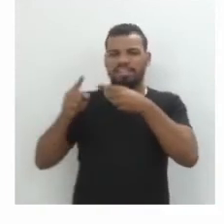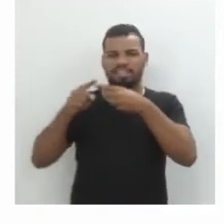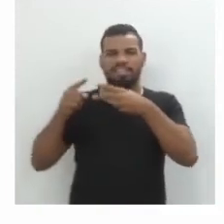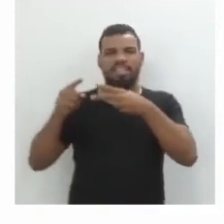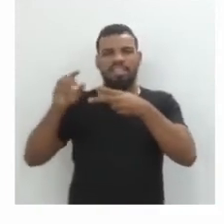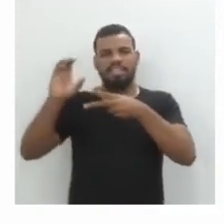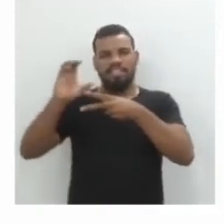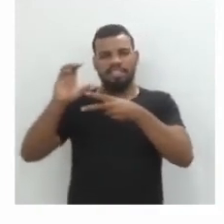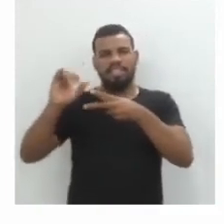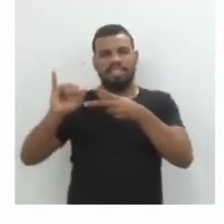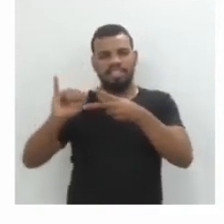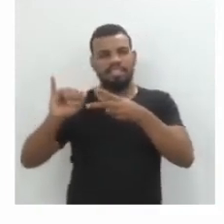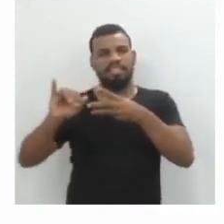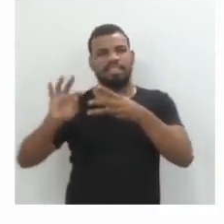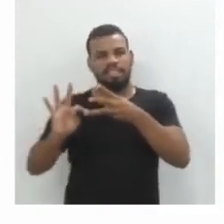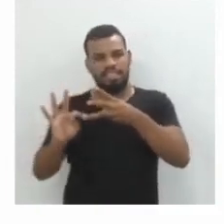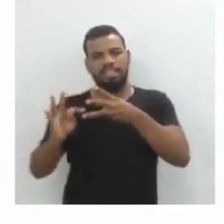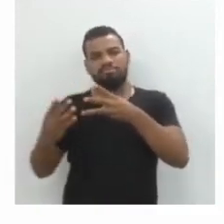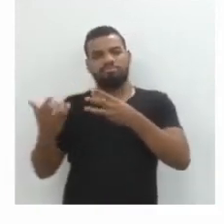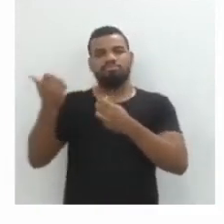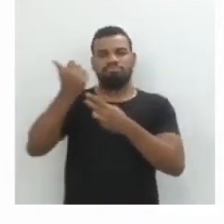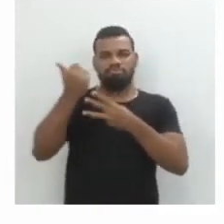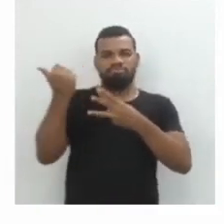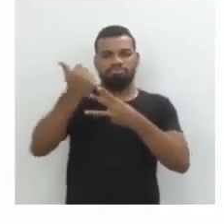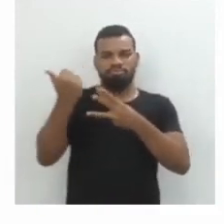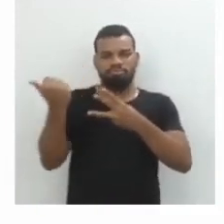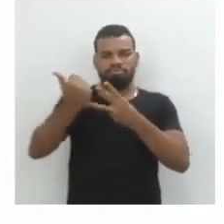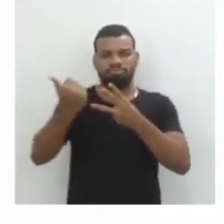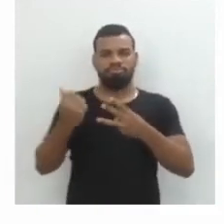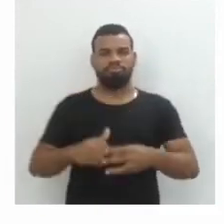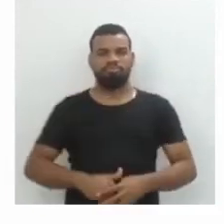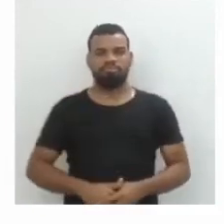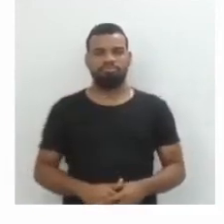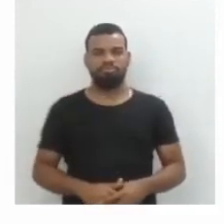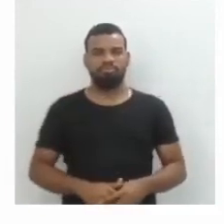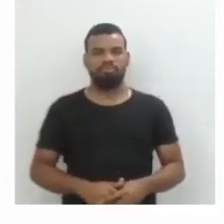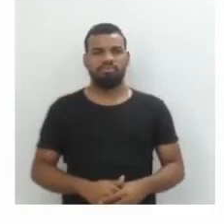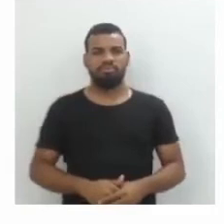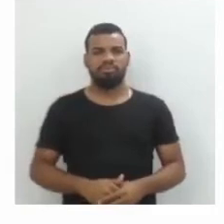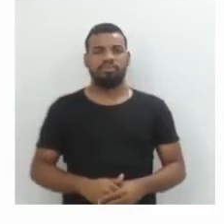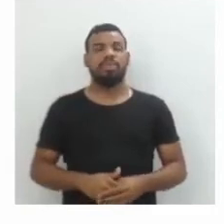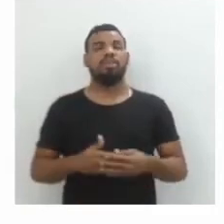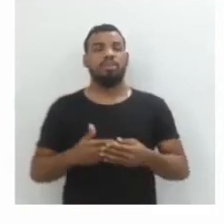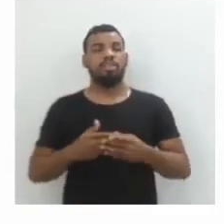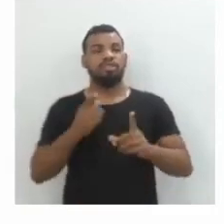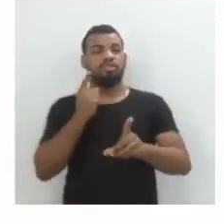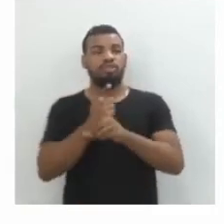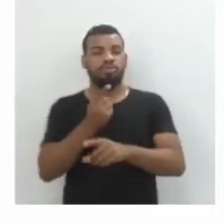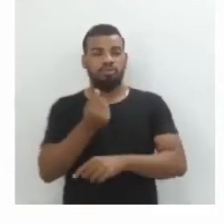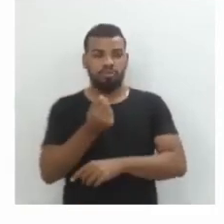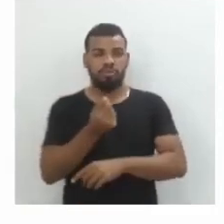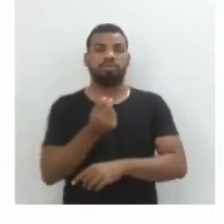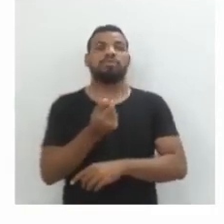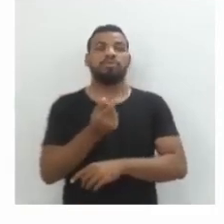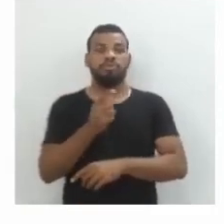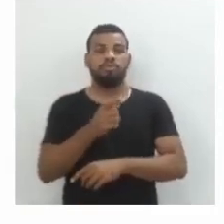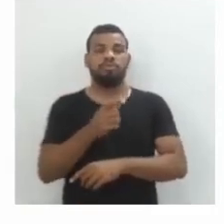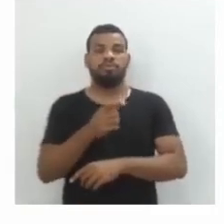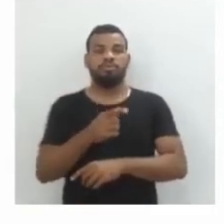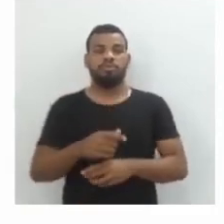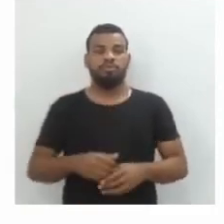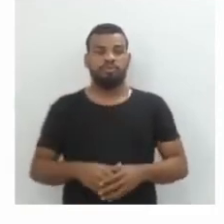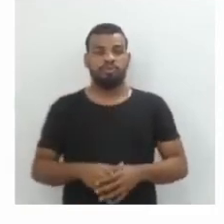a taxa, 0,2 e o tempo, então a gente vai levar 3. E a gente quer descobrir o capital. Quando a gente faz essa